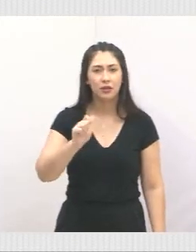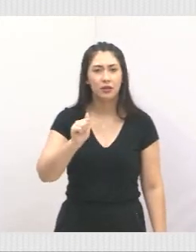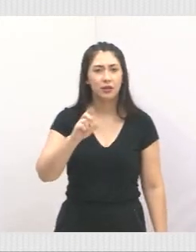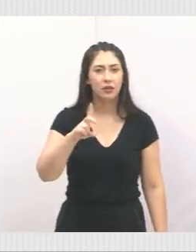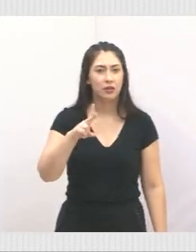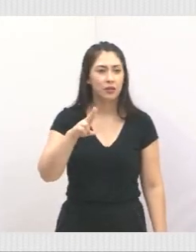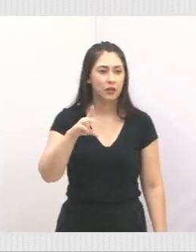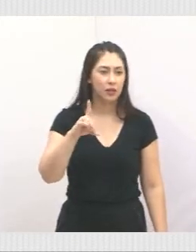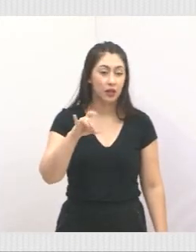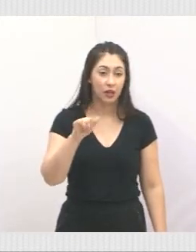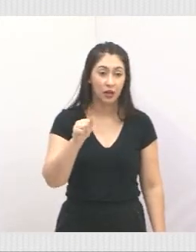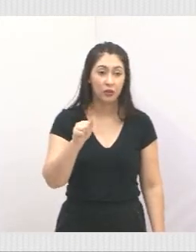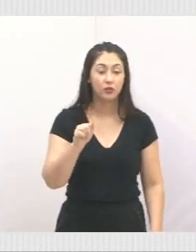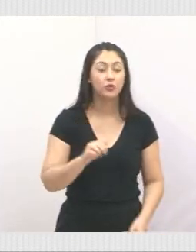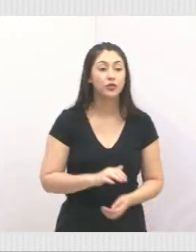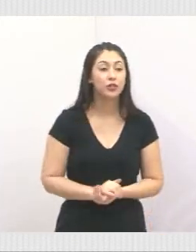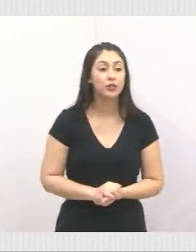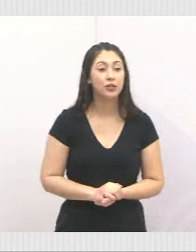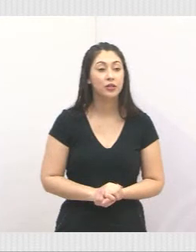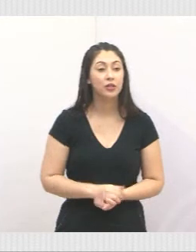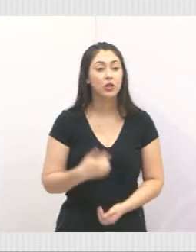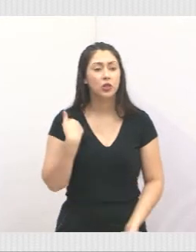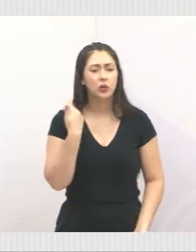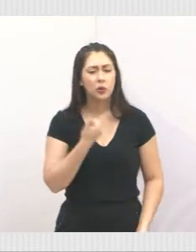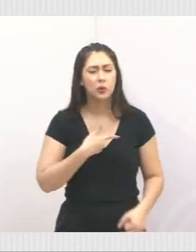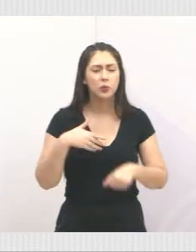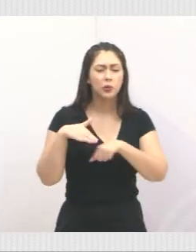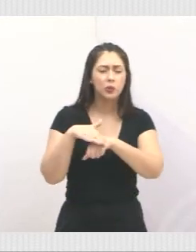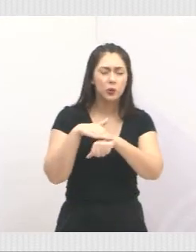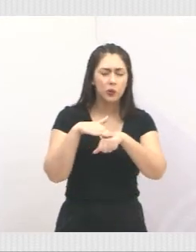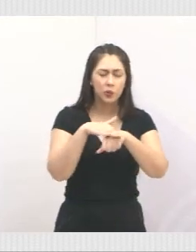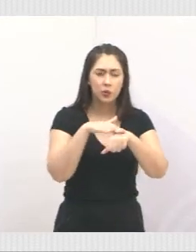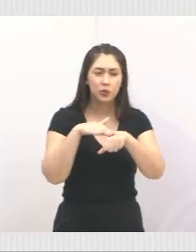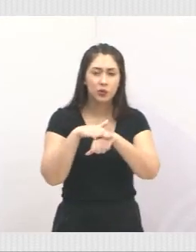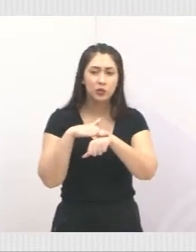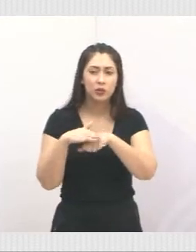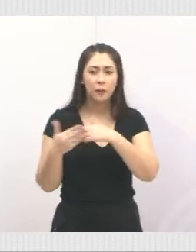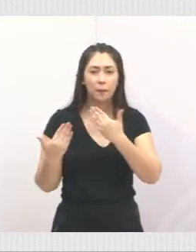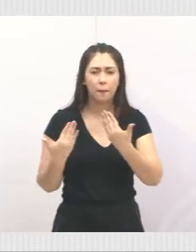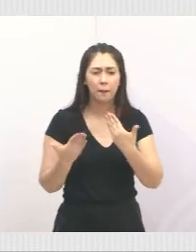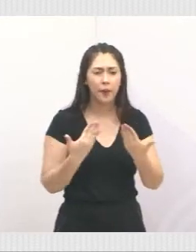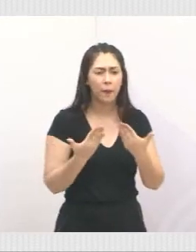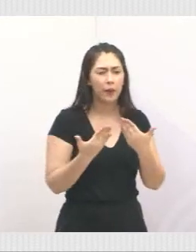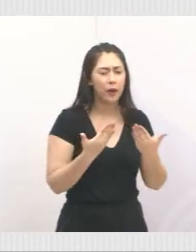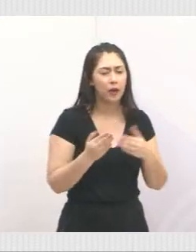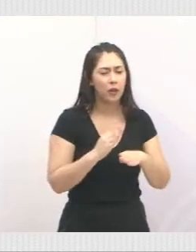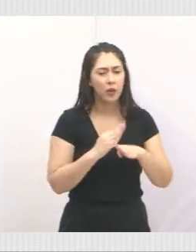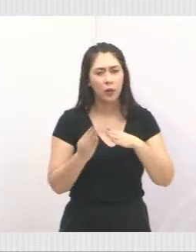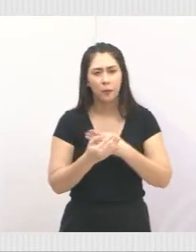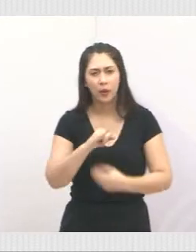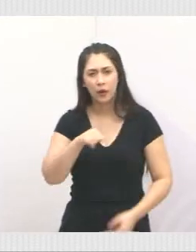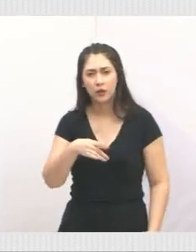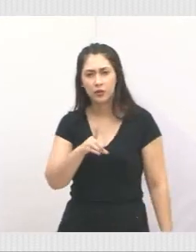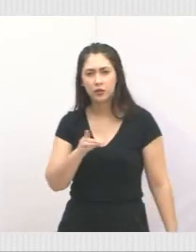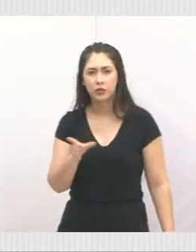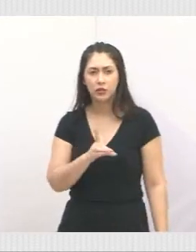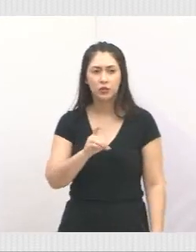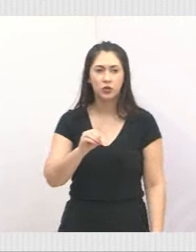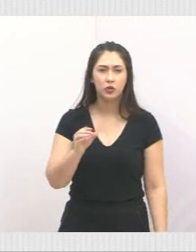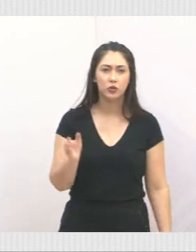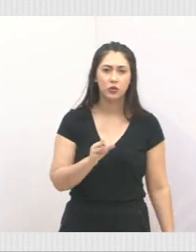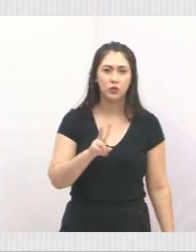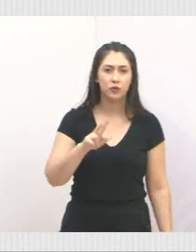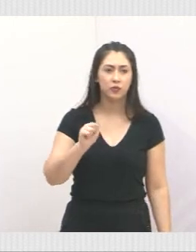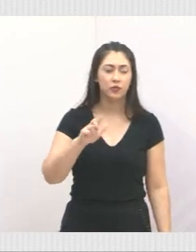esposo alemão. Estivemos conversando essa semana no Jardim do Vale. Foi uma conversa bem bacana, bem